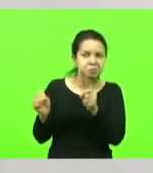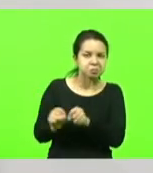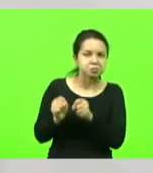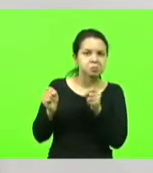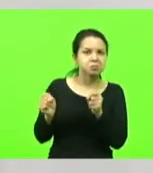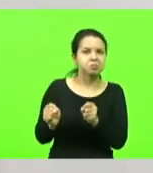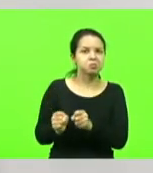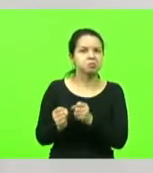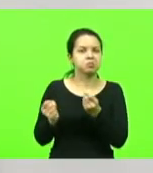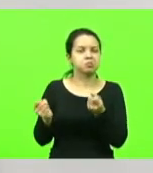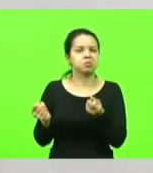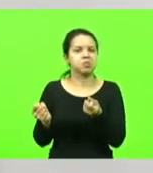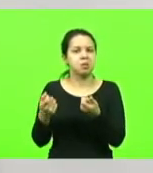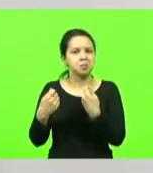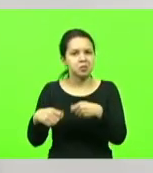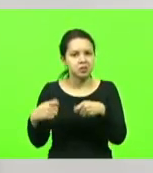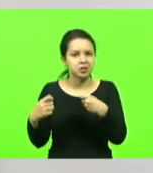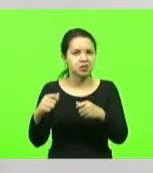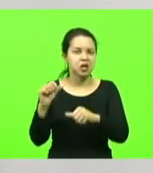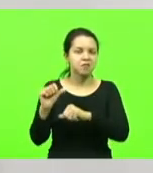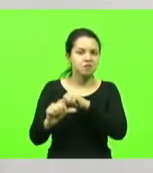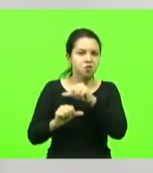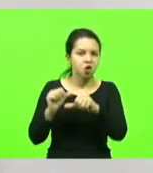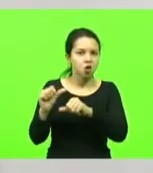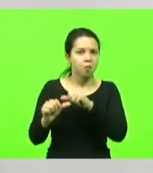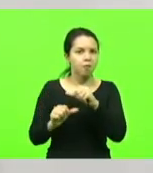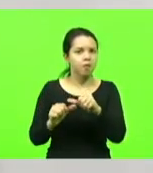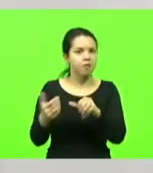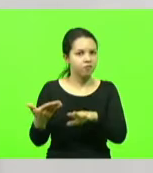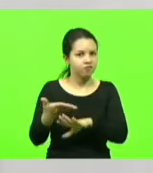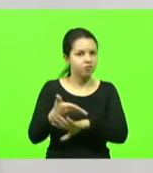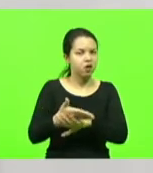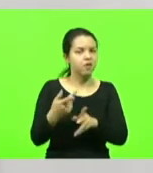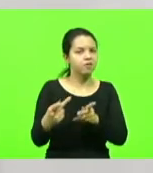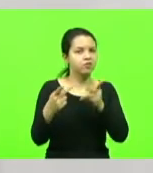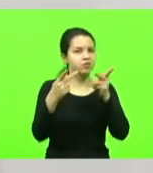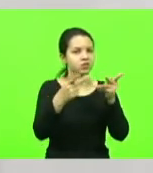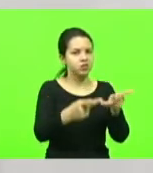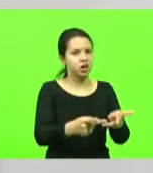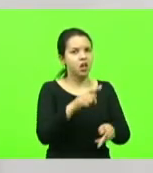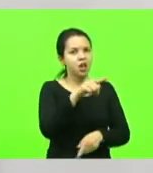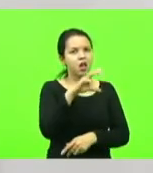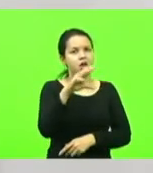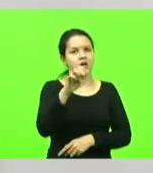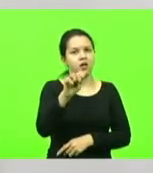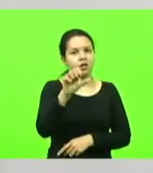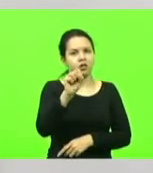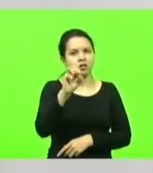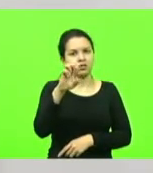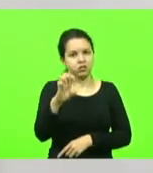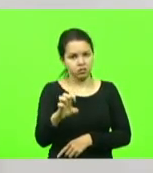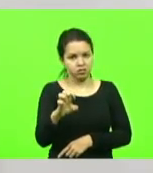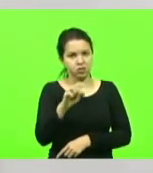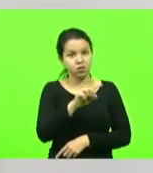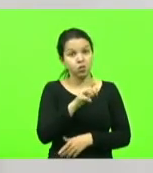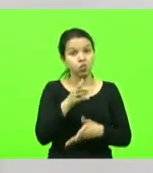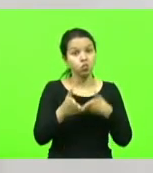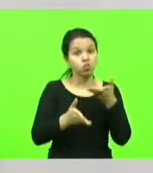uma reforma, faça uma visita ali no caso que cuida de